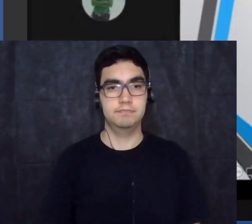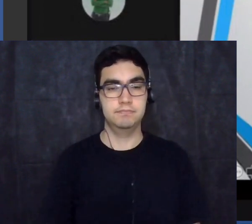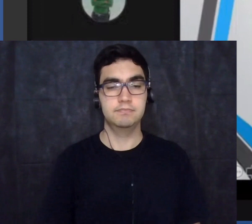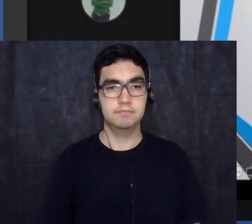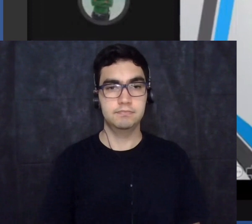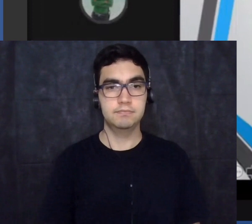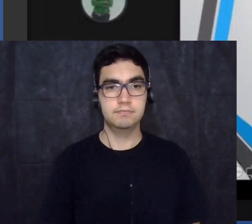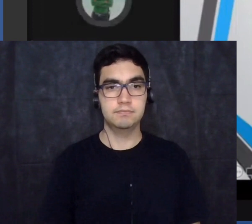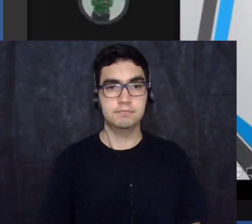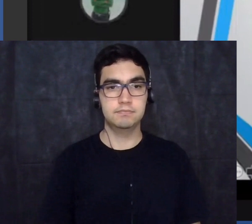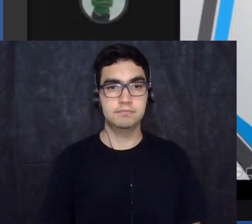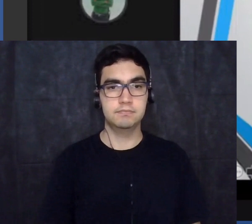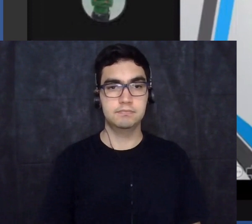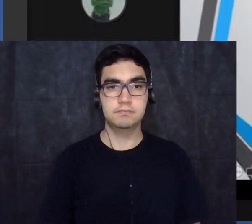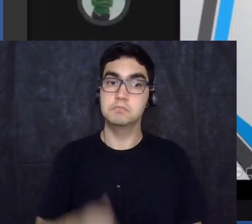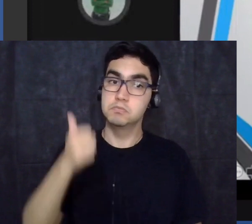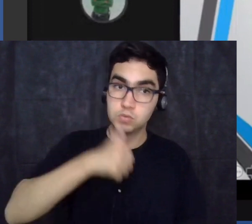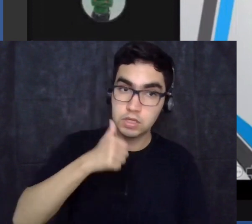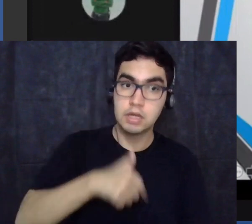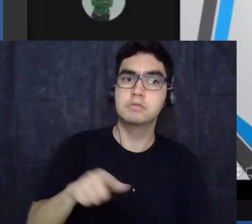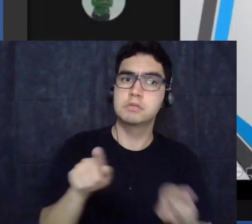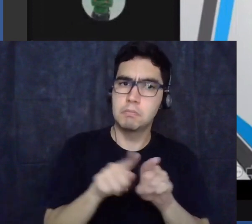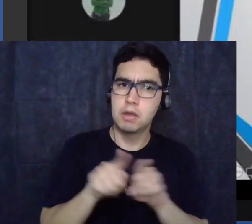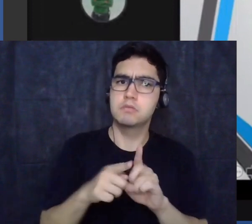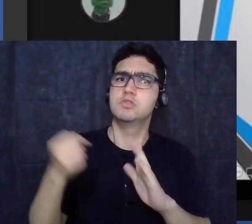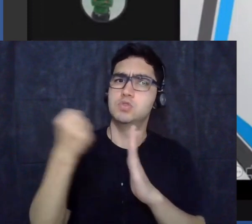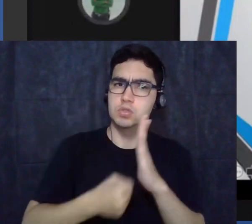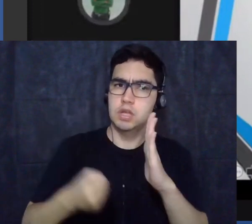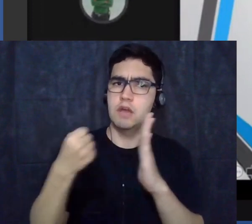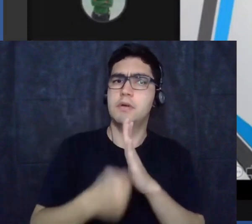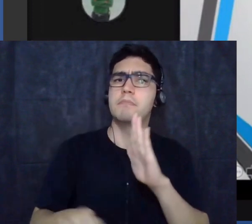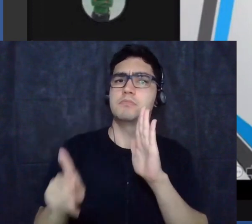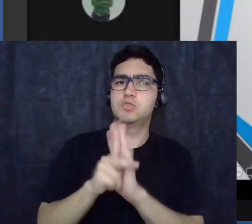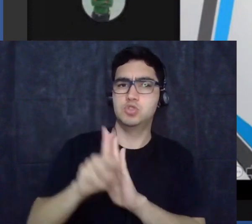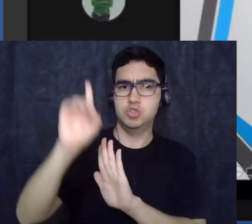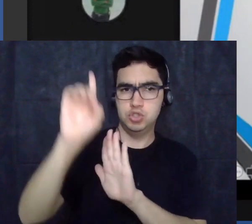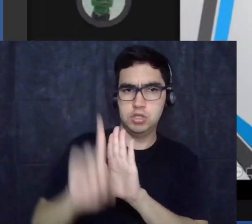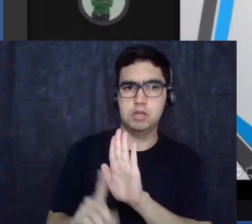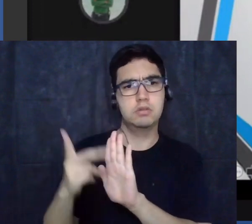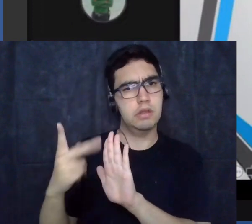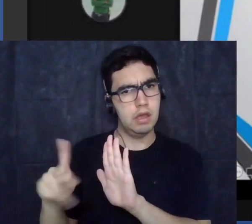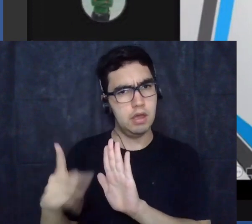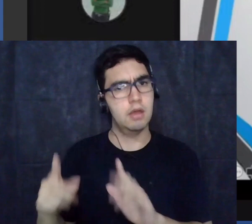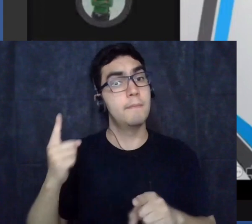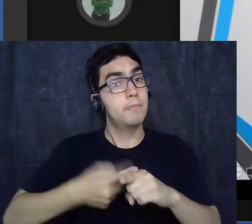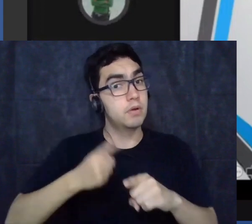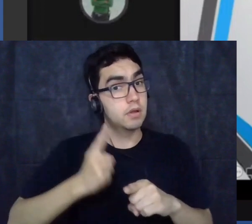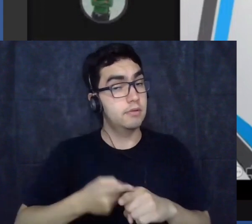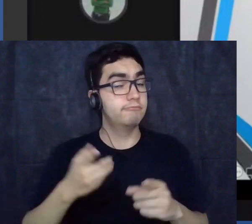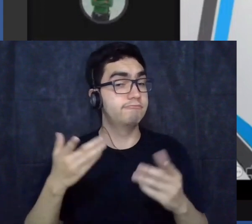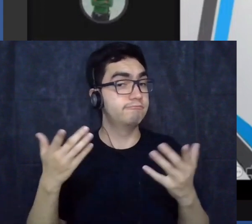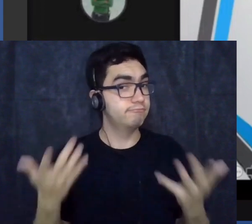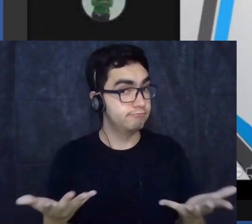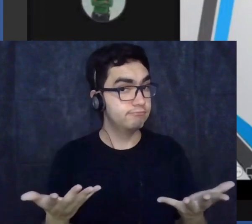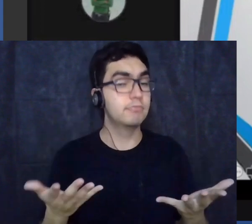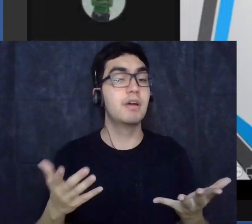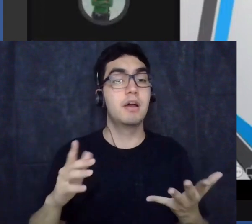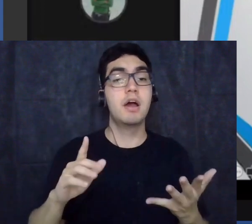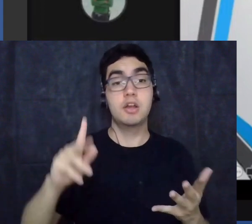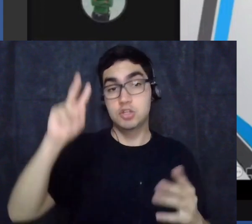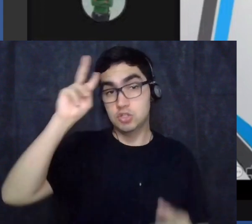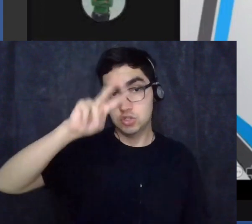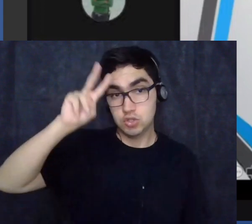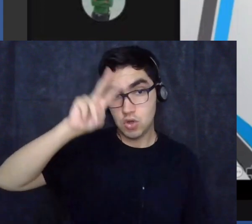que também lutavam pelos seus direitos. afinal, numa história da humanidade